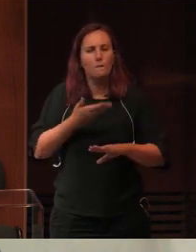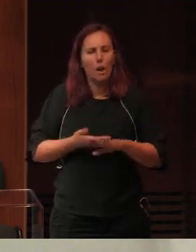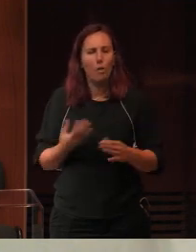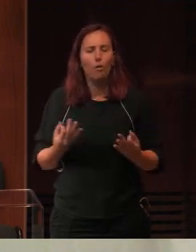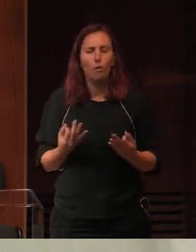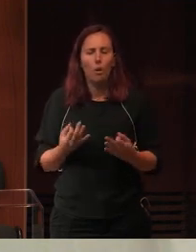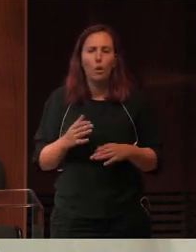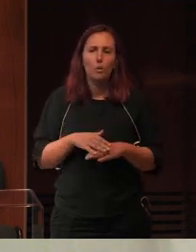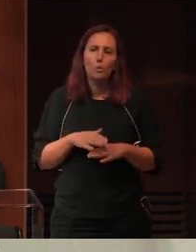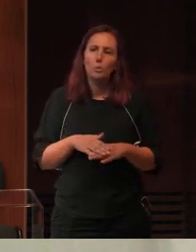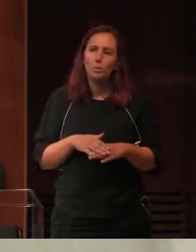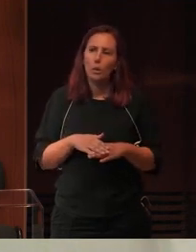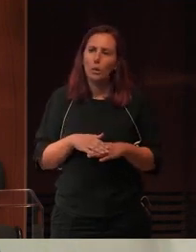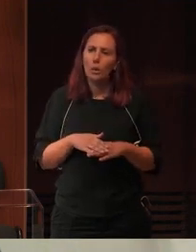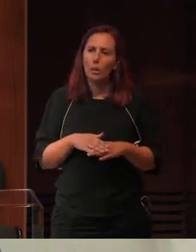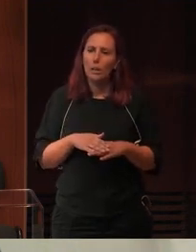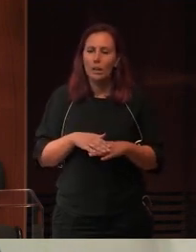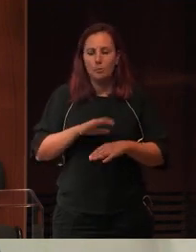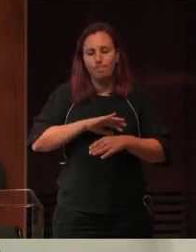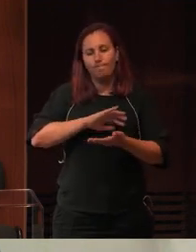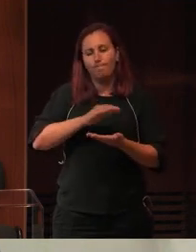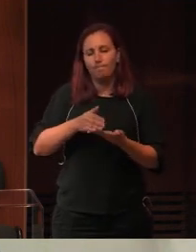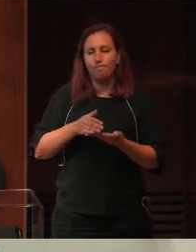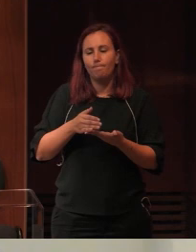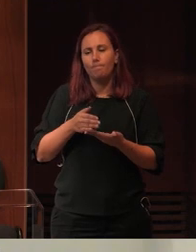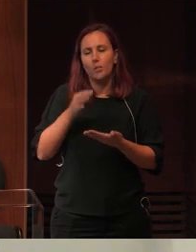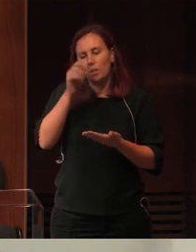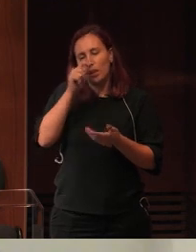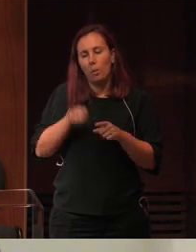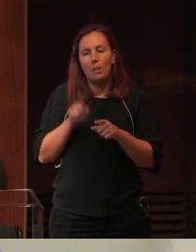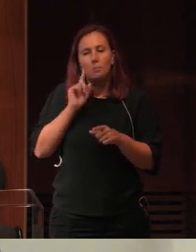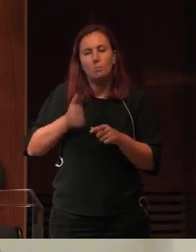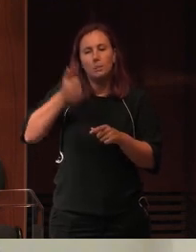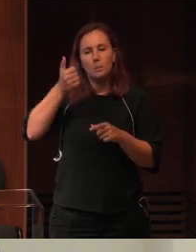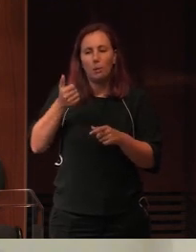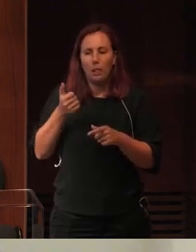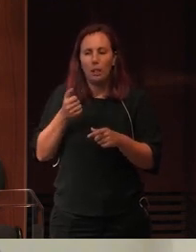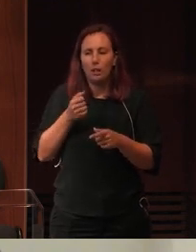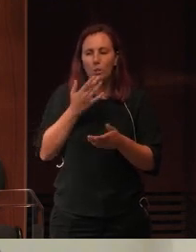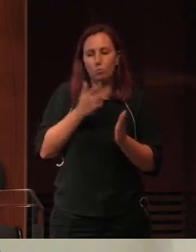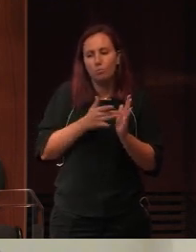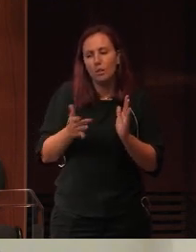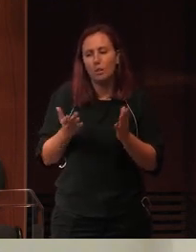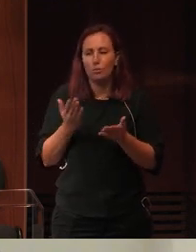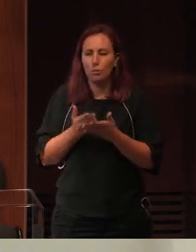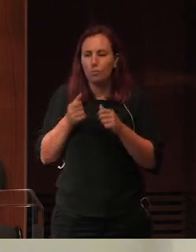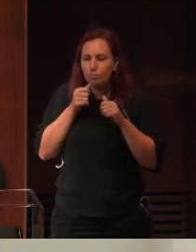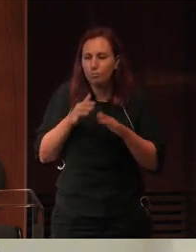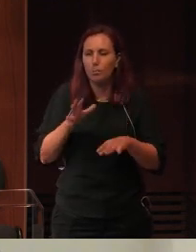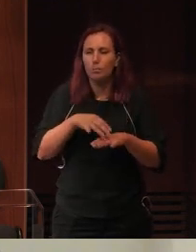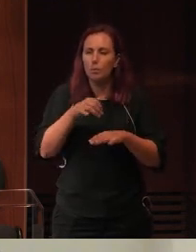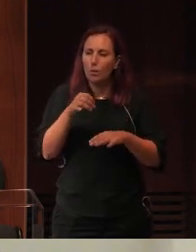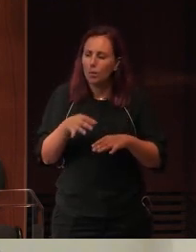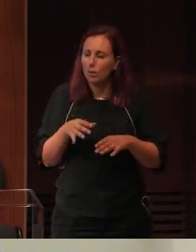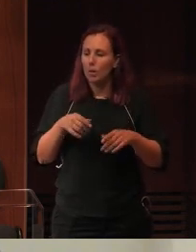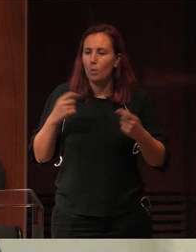ser uma instituição mãe das bibliotecas escolares quando elas foram lançadas e pela divulgação